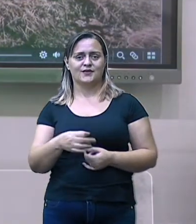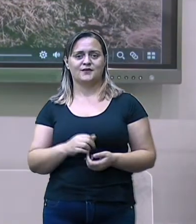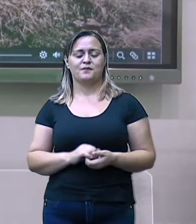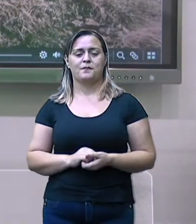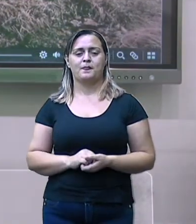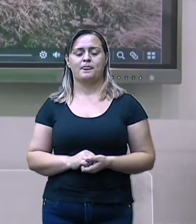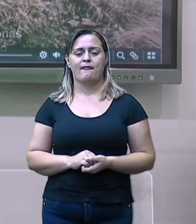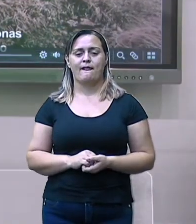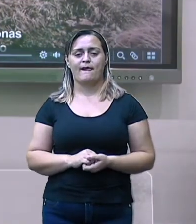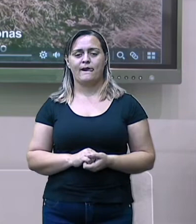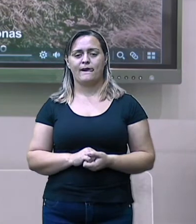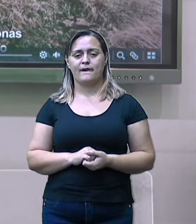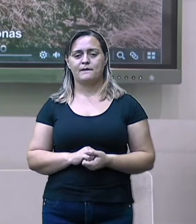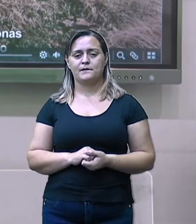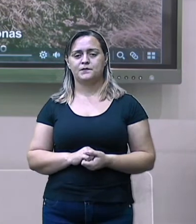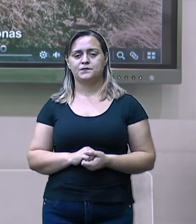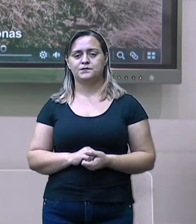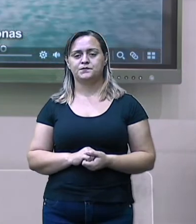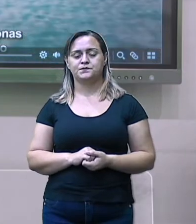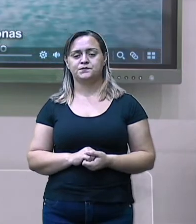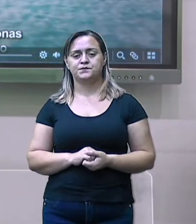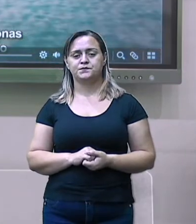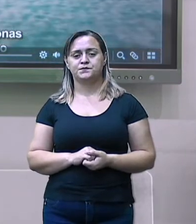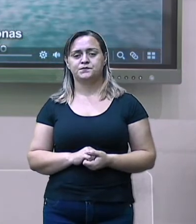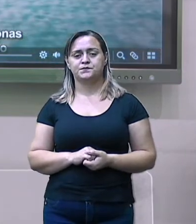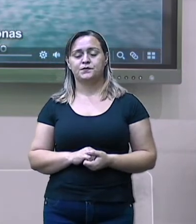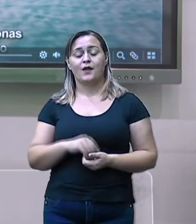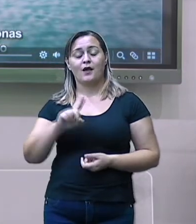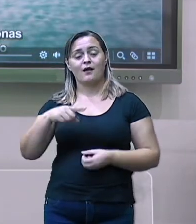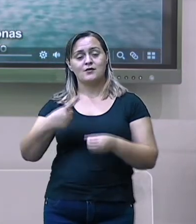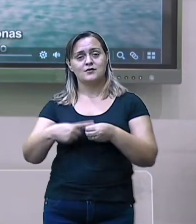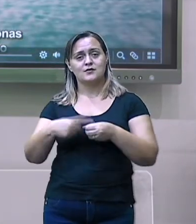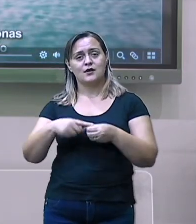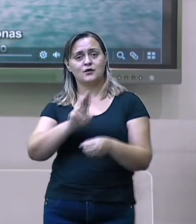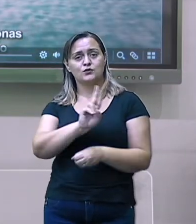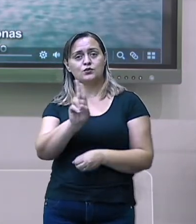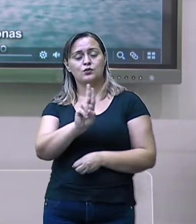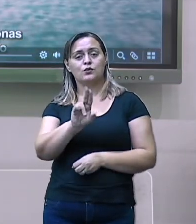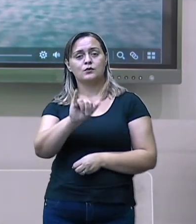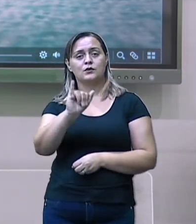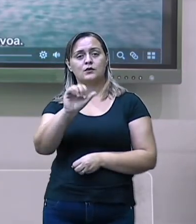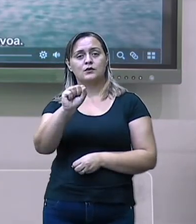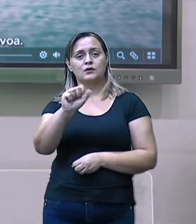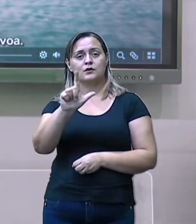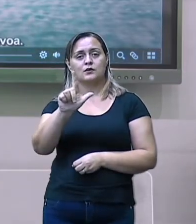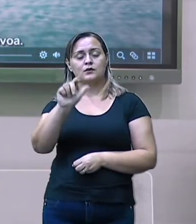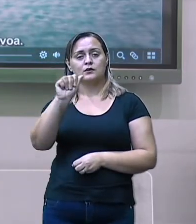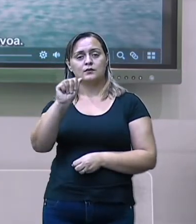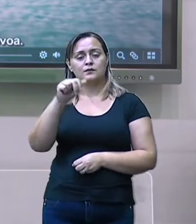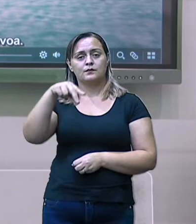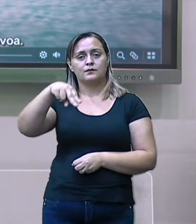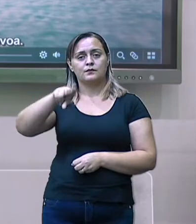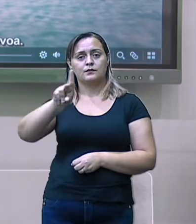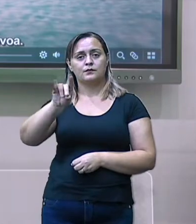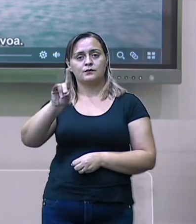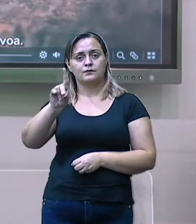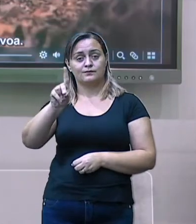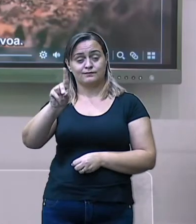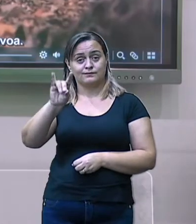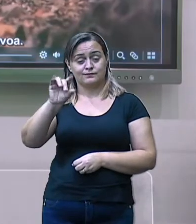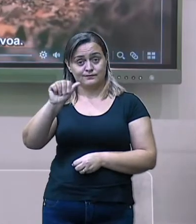Nós temos aqui na Islândia e vamos estar